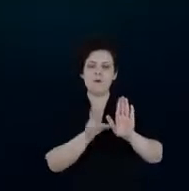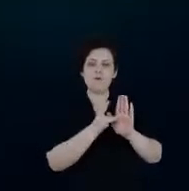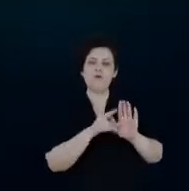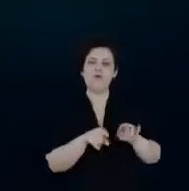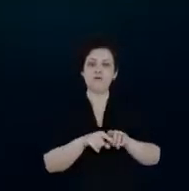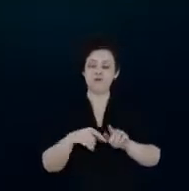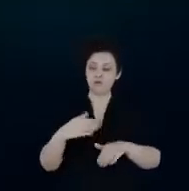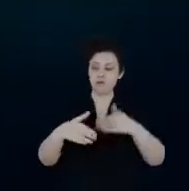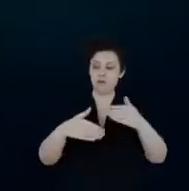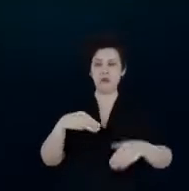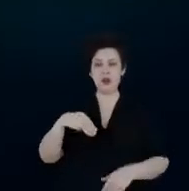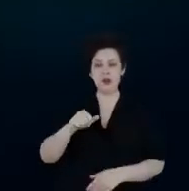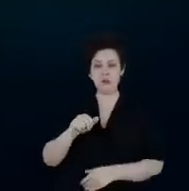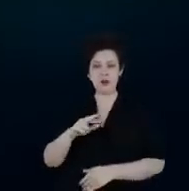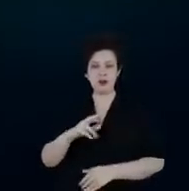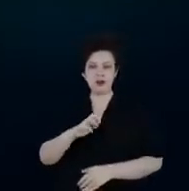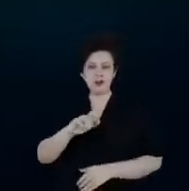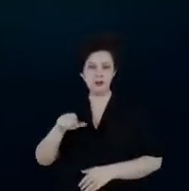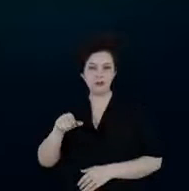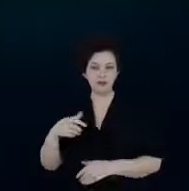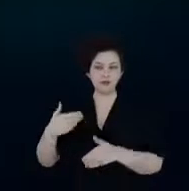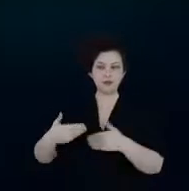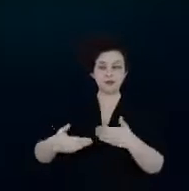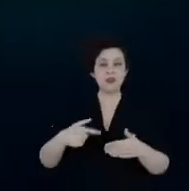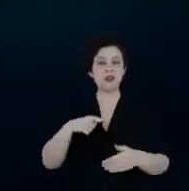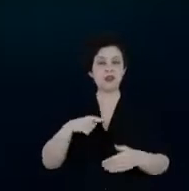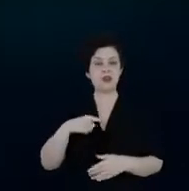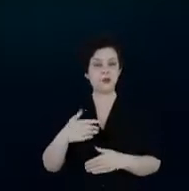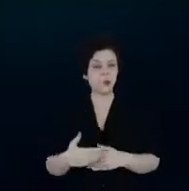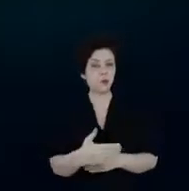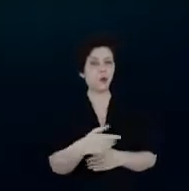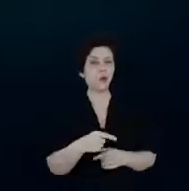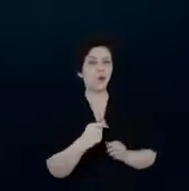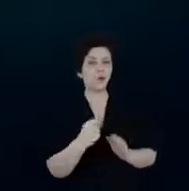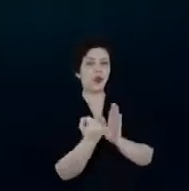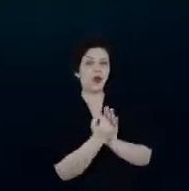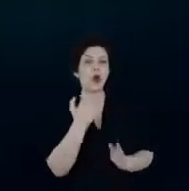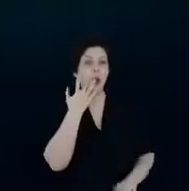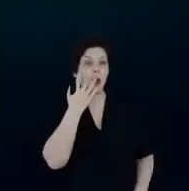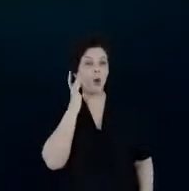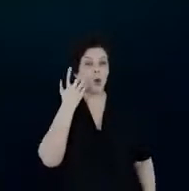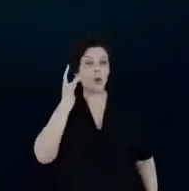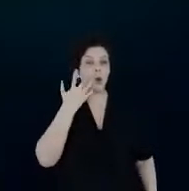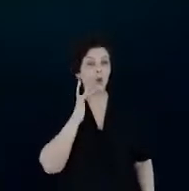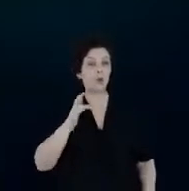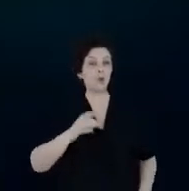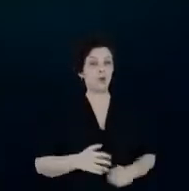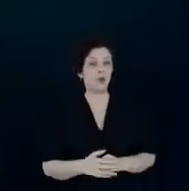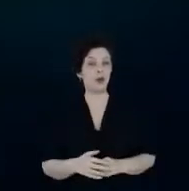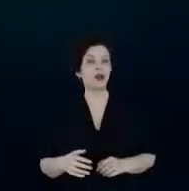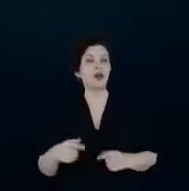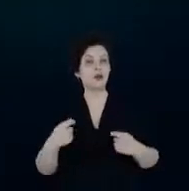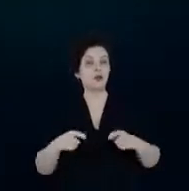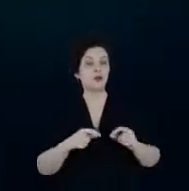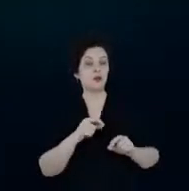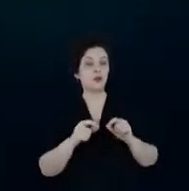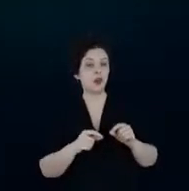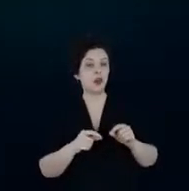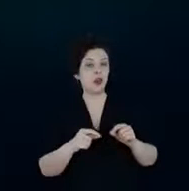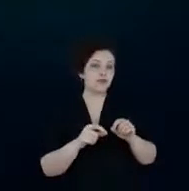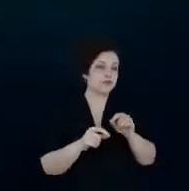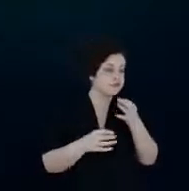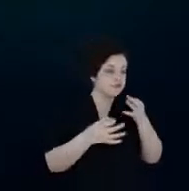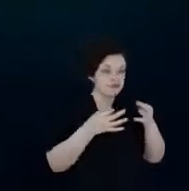que o Marcelo nos colocou aqui que está vindo o selo ouro a gente precisa evoluir cada vez mais